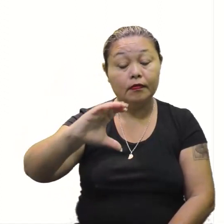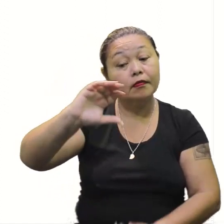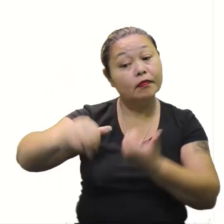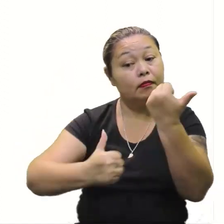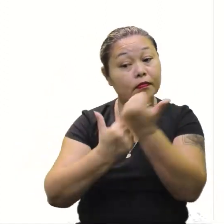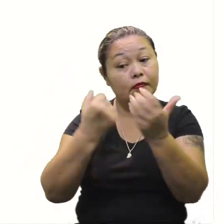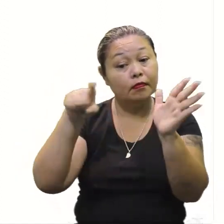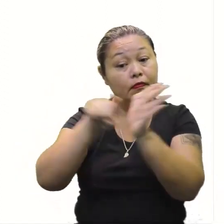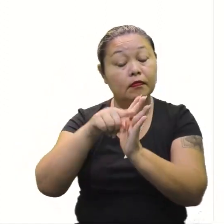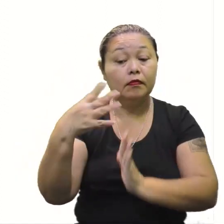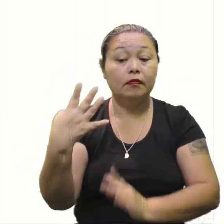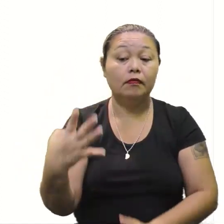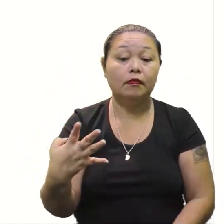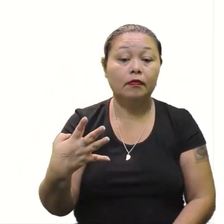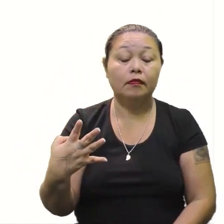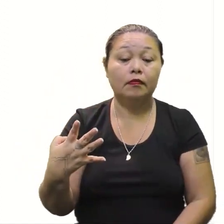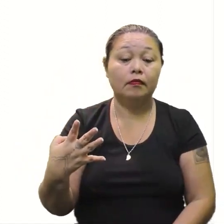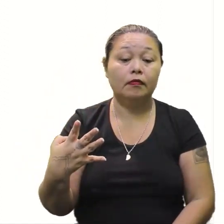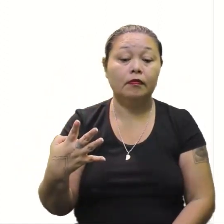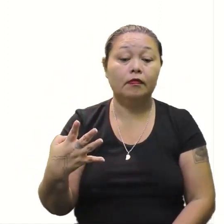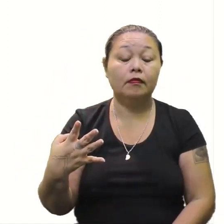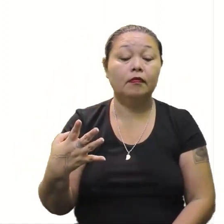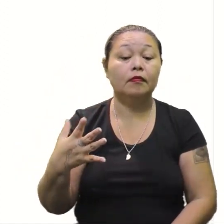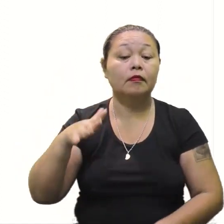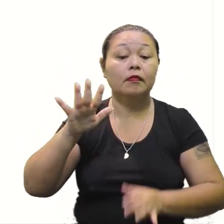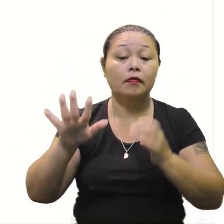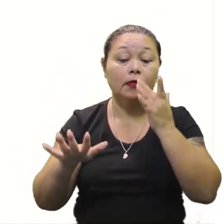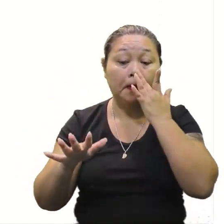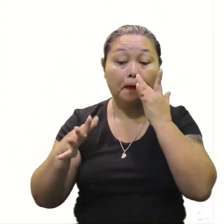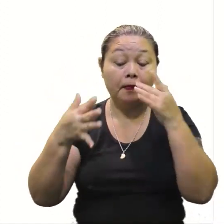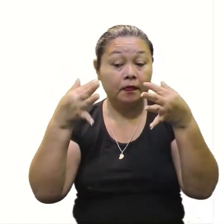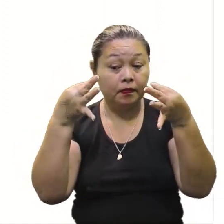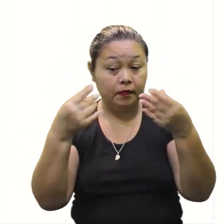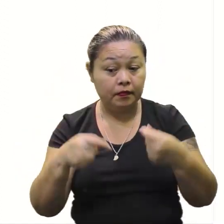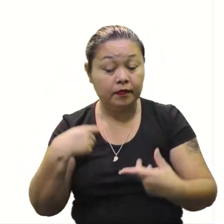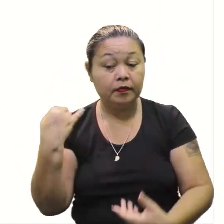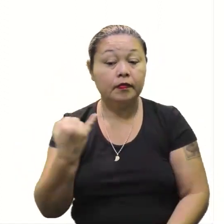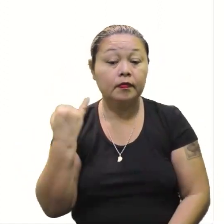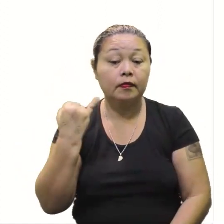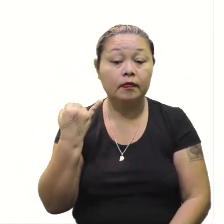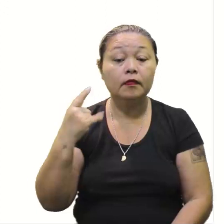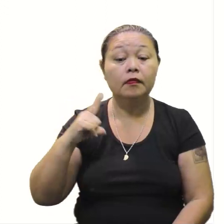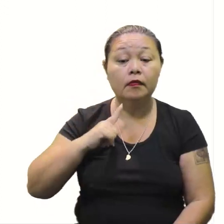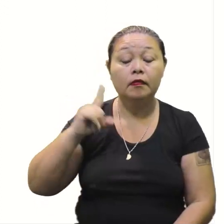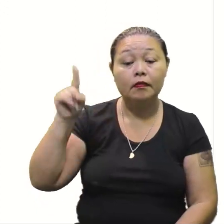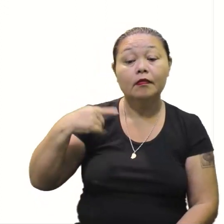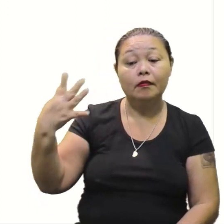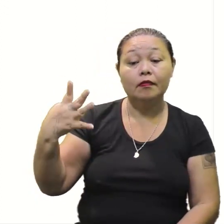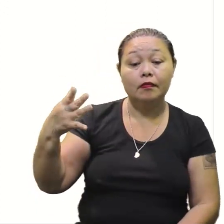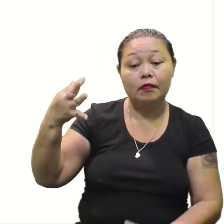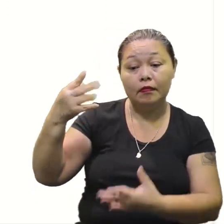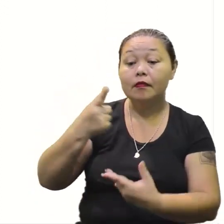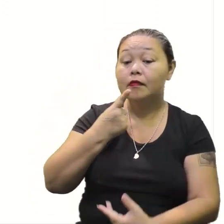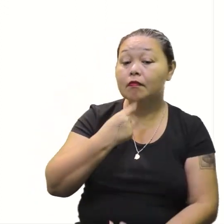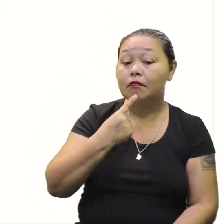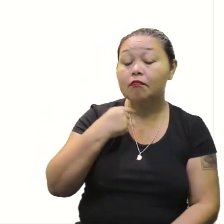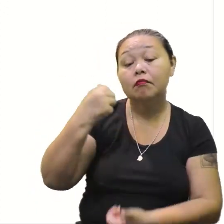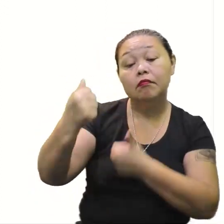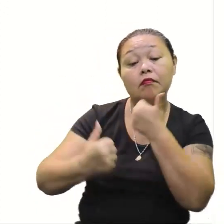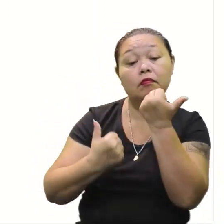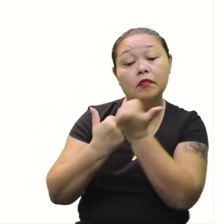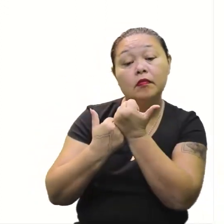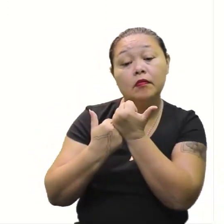do C? Menos 4. Gente, detalhes importantes, esse menos 4 podia ter ficado vermelhinho ali também, né? Que é quem a gente está